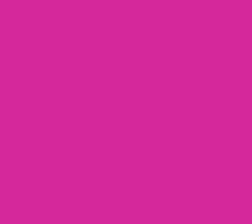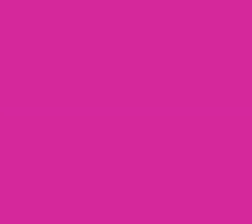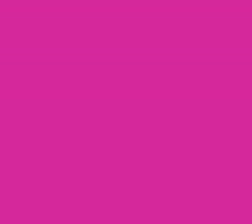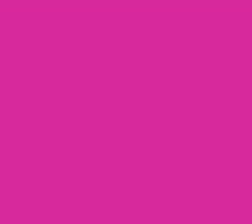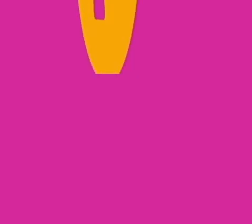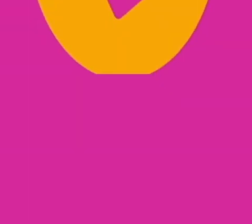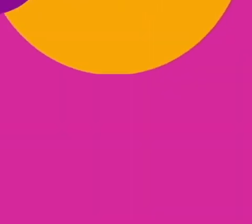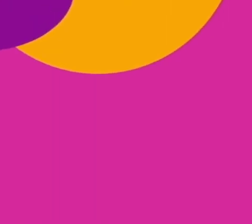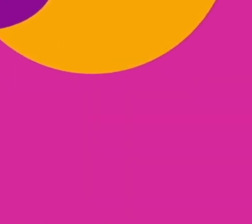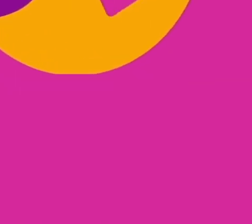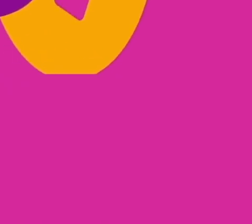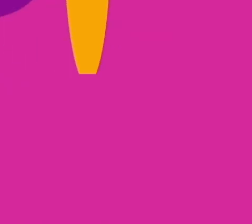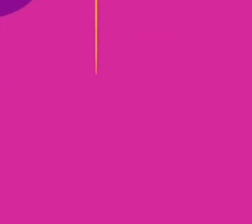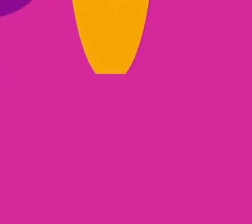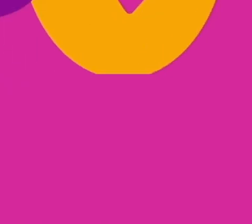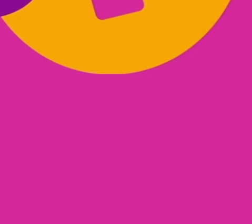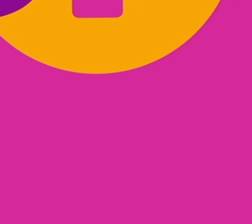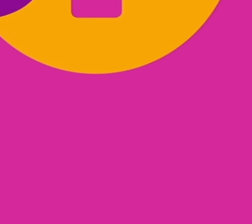Aprovada. Como é?